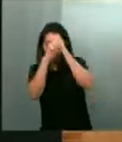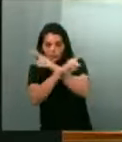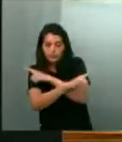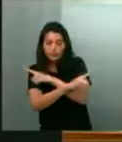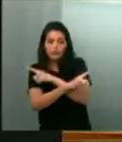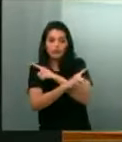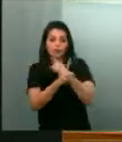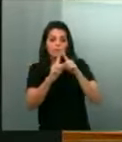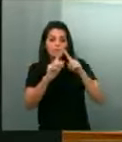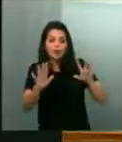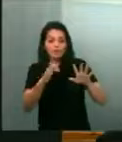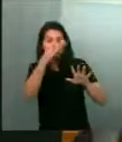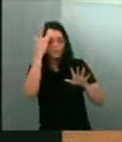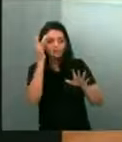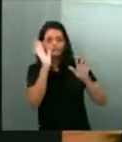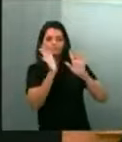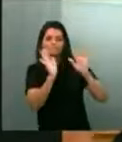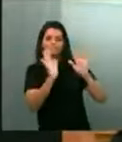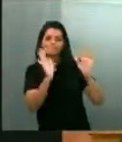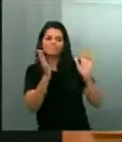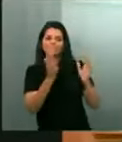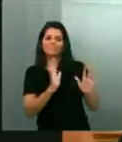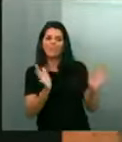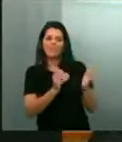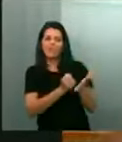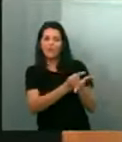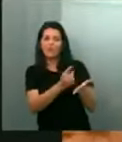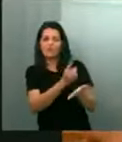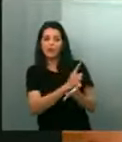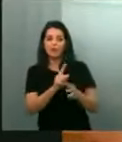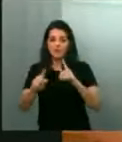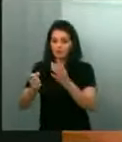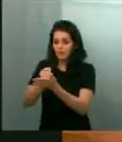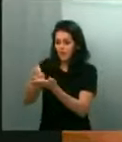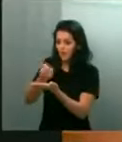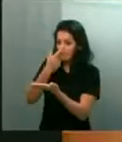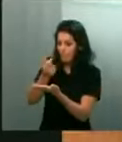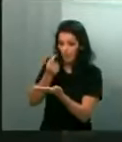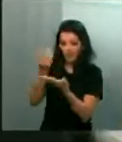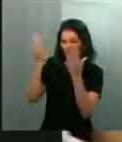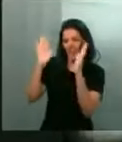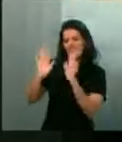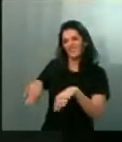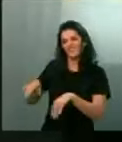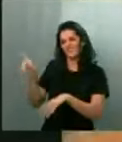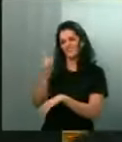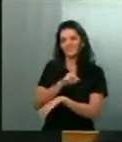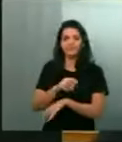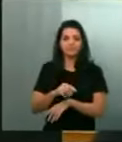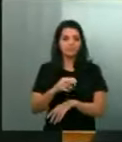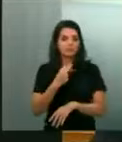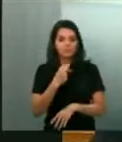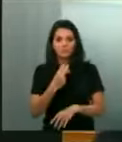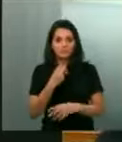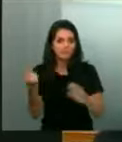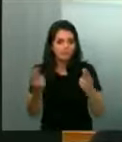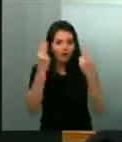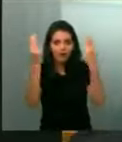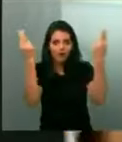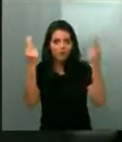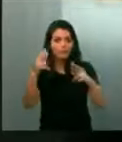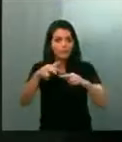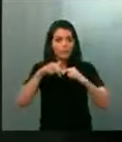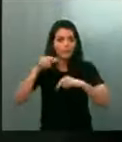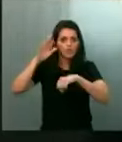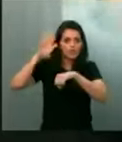dispensando. Agora, o remédio não pode, senão morre. Ou, no mínimo, ficam doentes gravemente. Nós